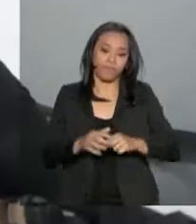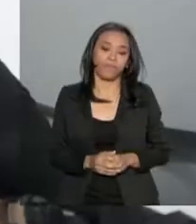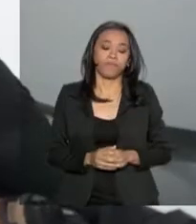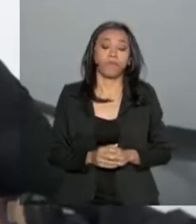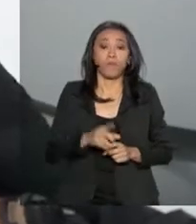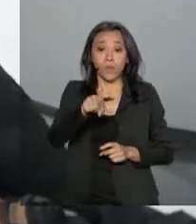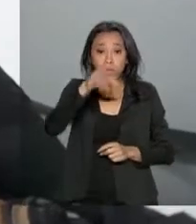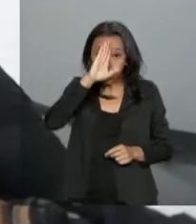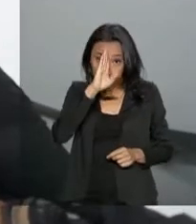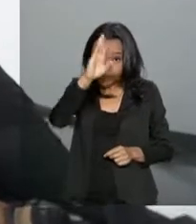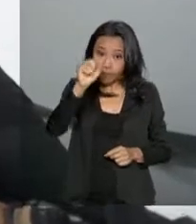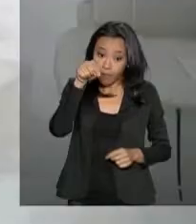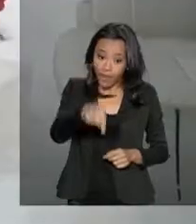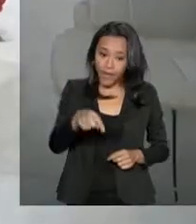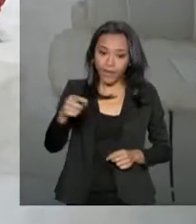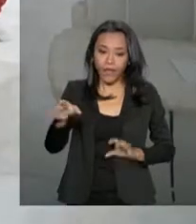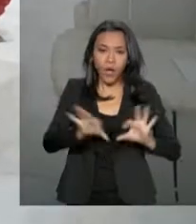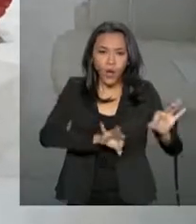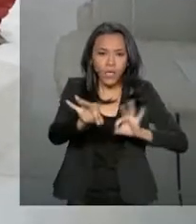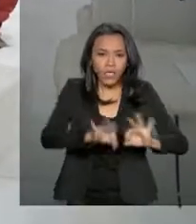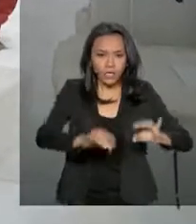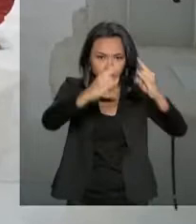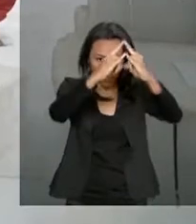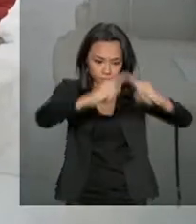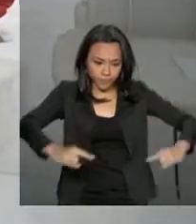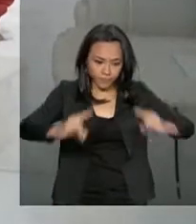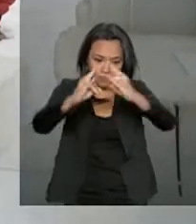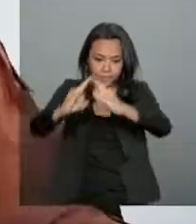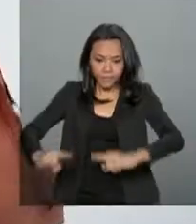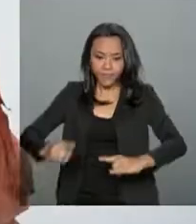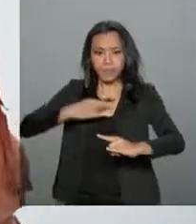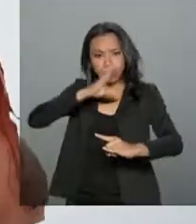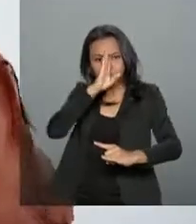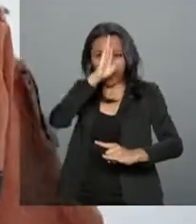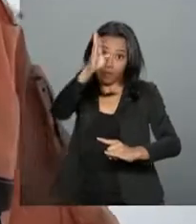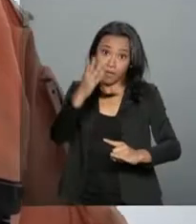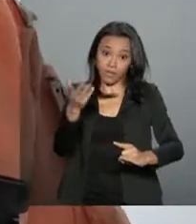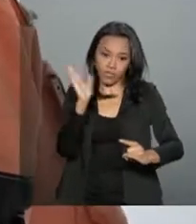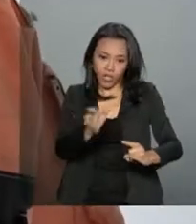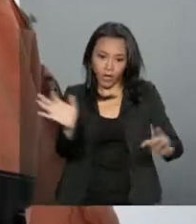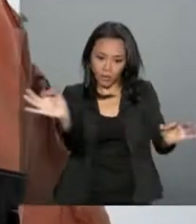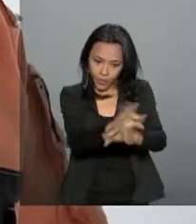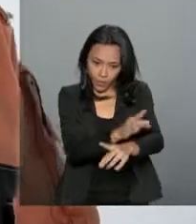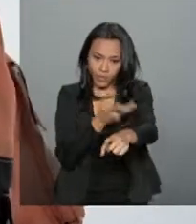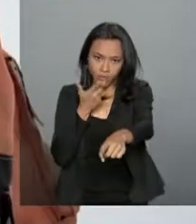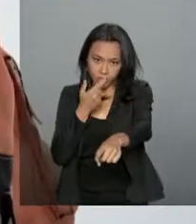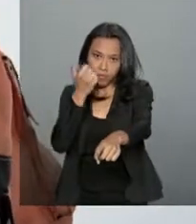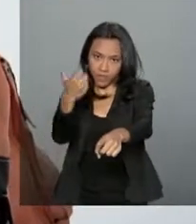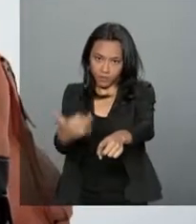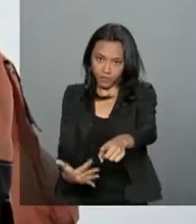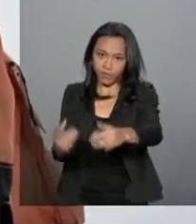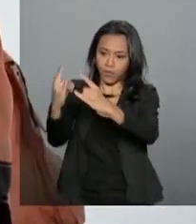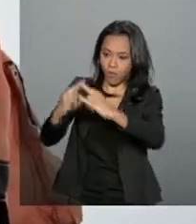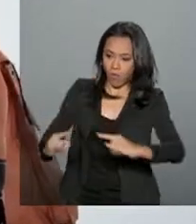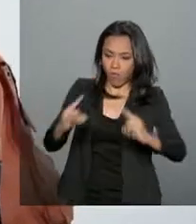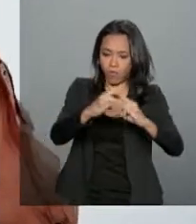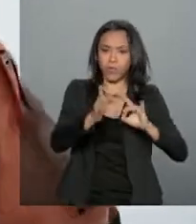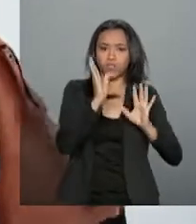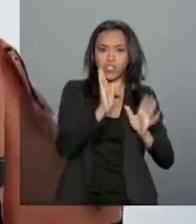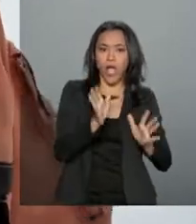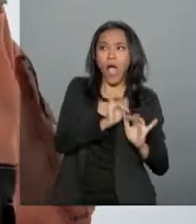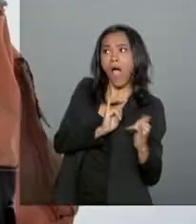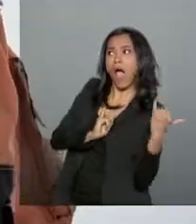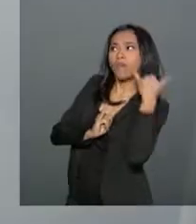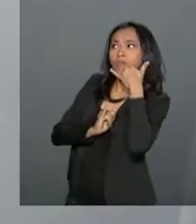A prioridade aqui é montar as estruturas essenciais. Barraca montada, comunicação com o navio feita,